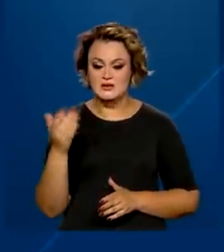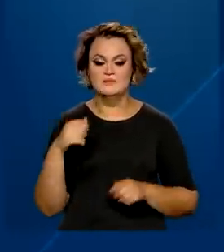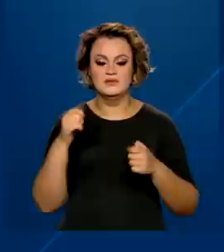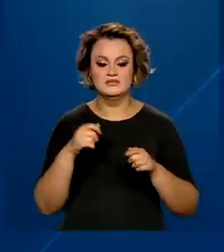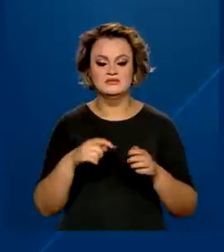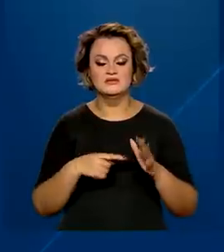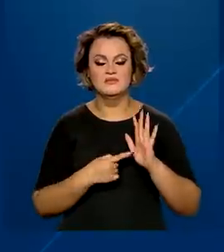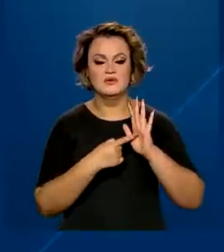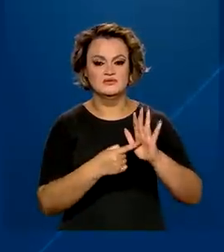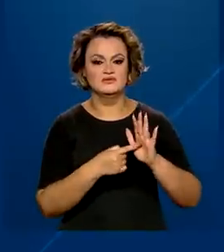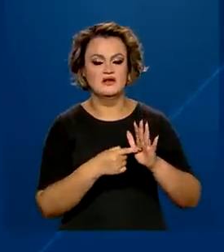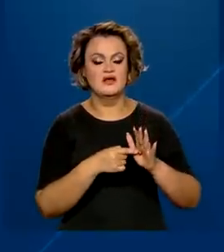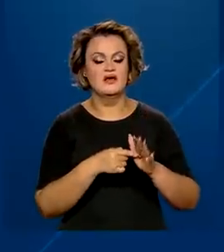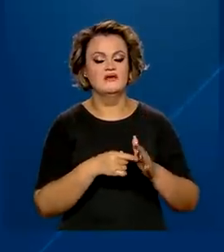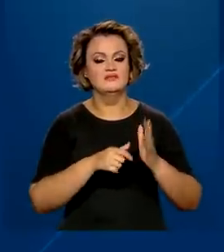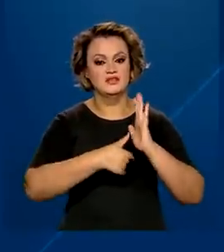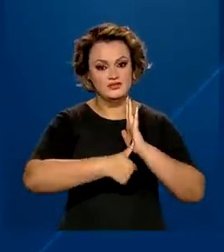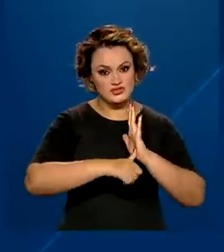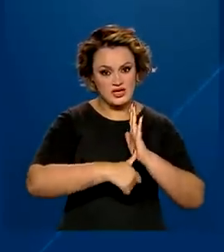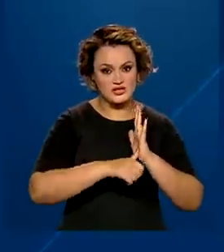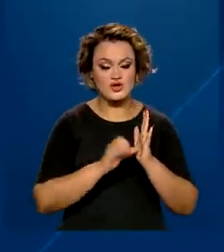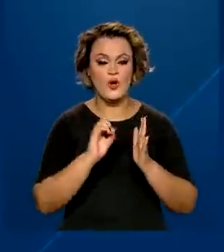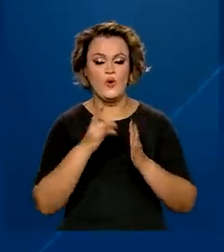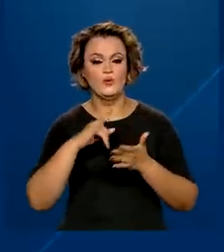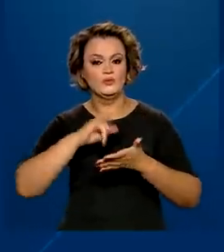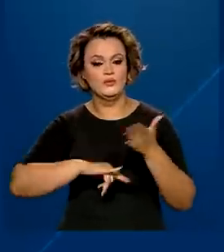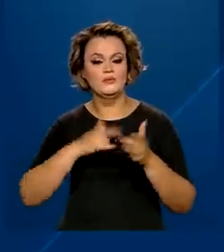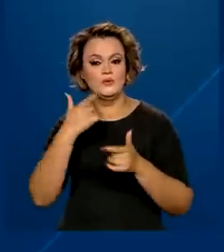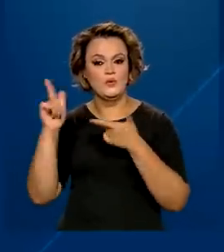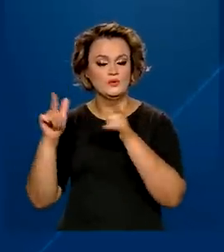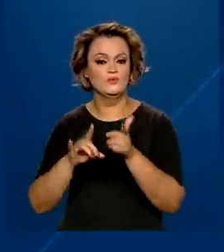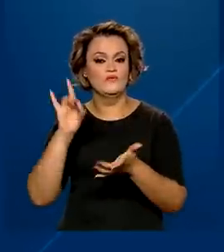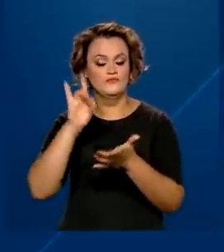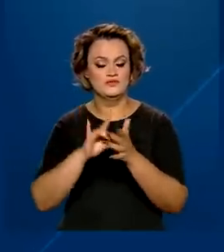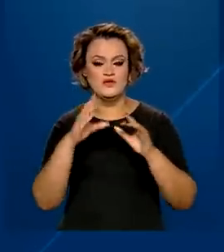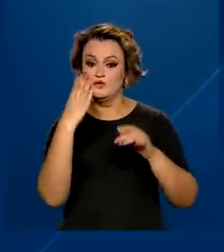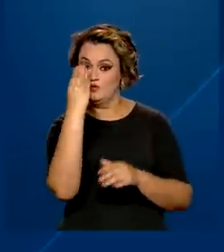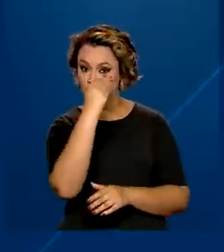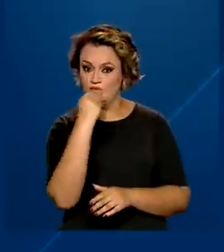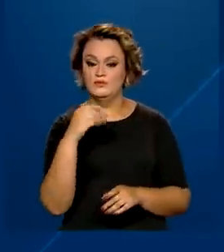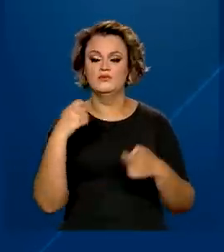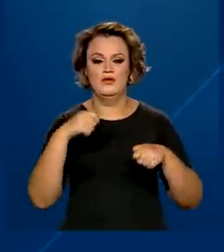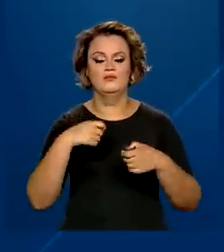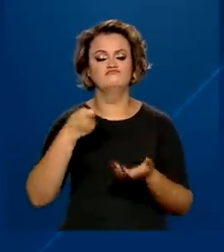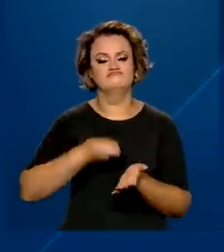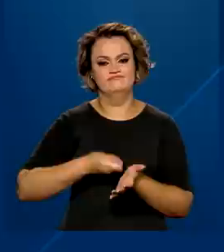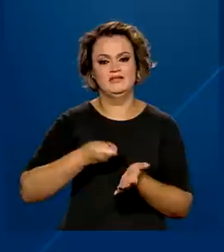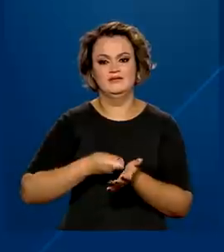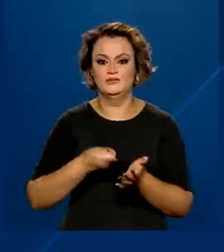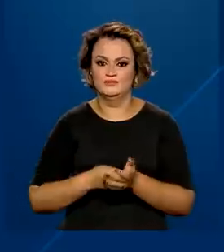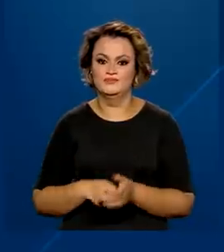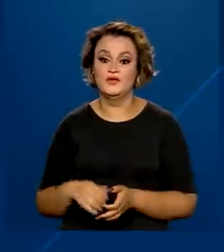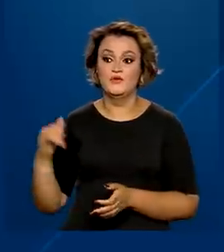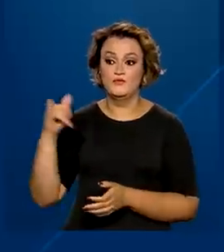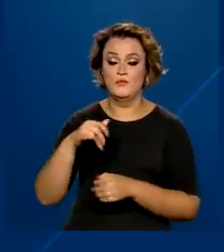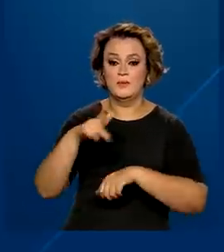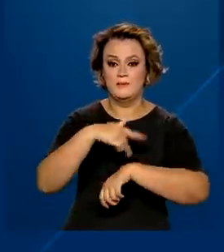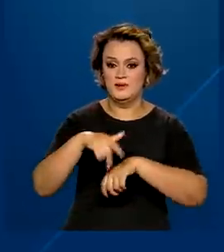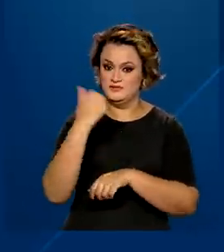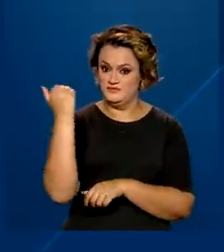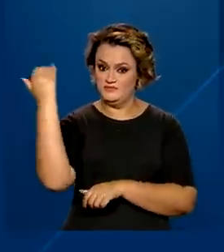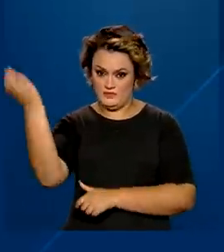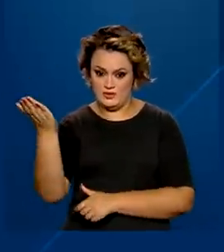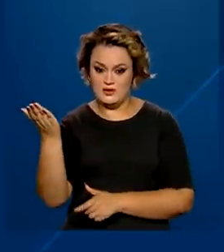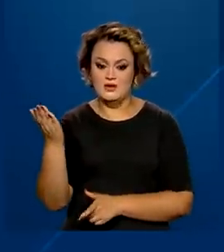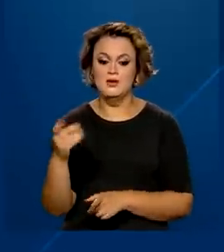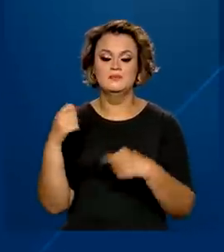apresentação da carteira de identidade ou de outro documento oficial com foto é obrigatória. Em voos internacionais, é